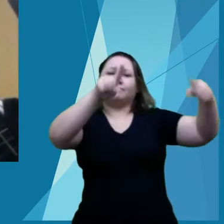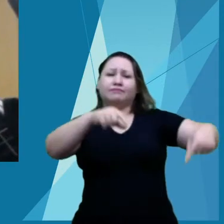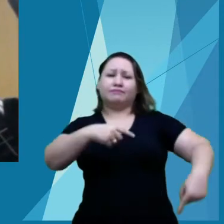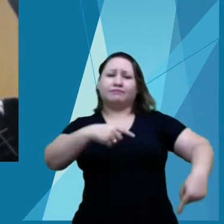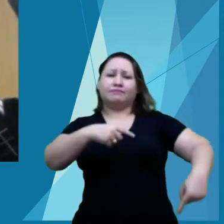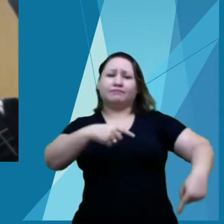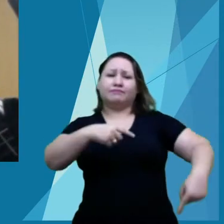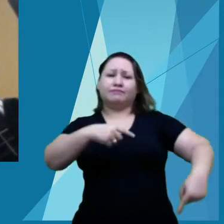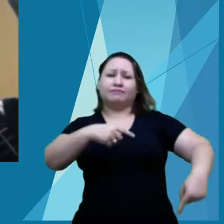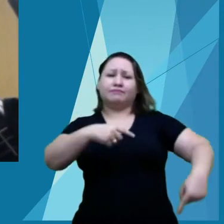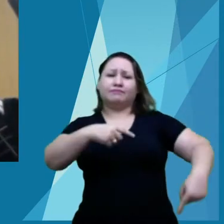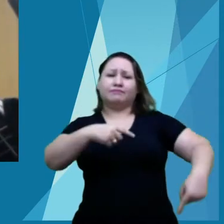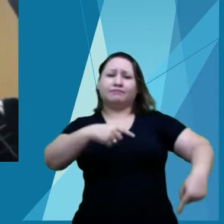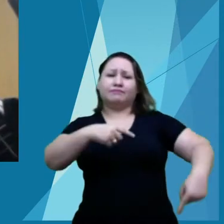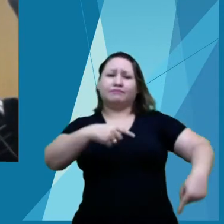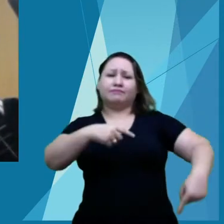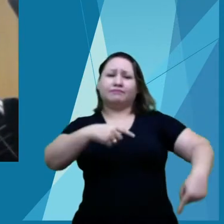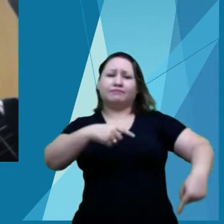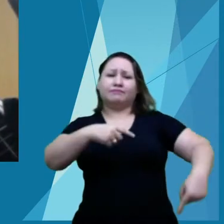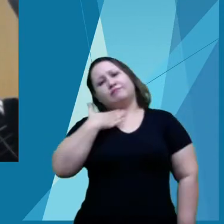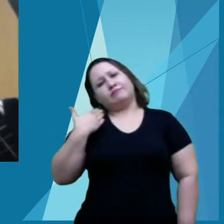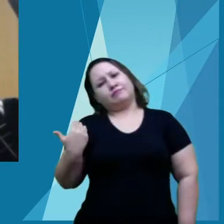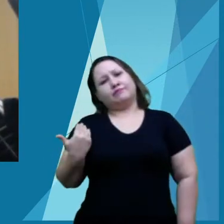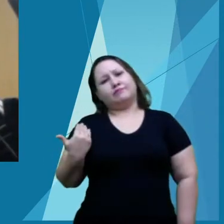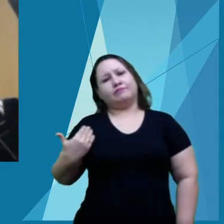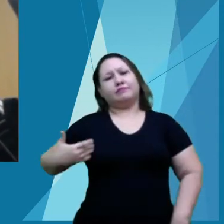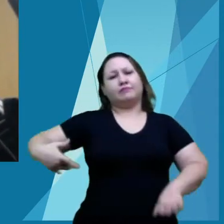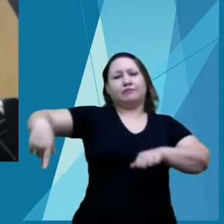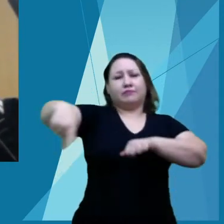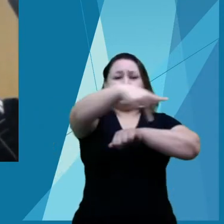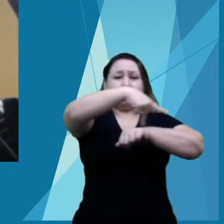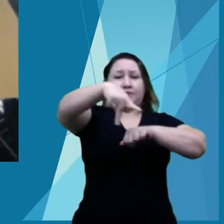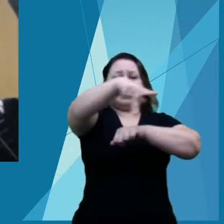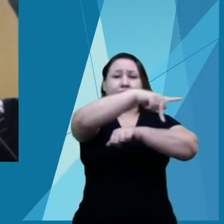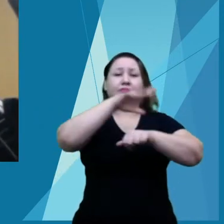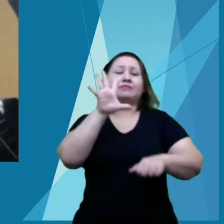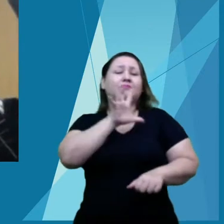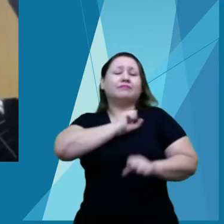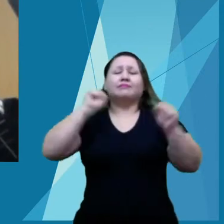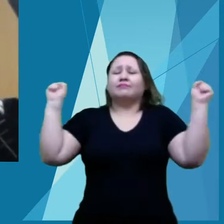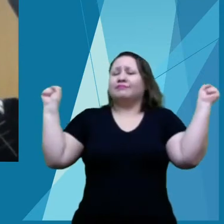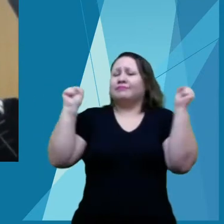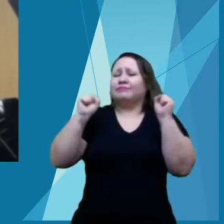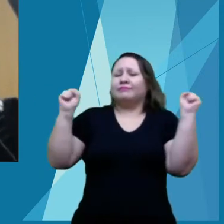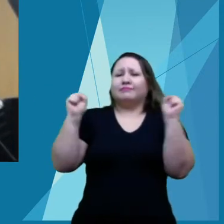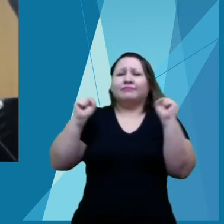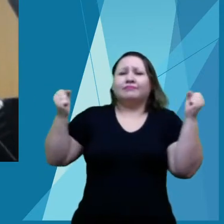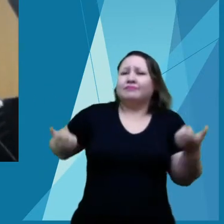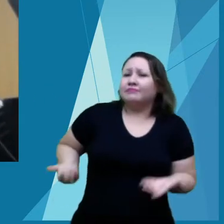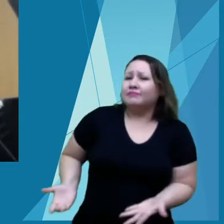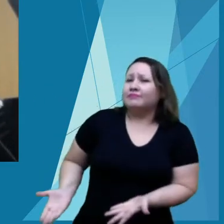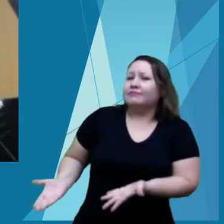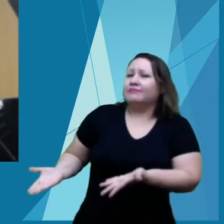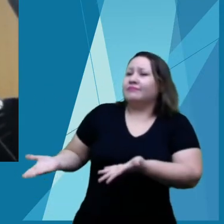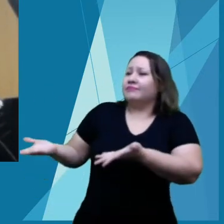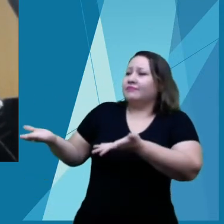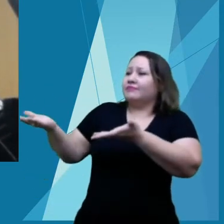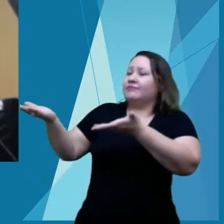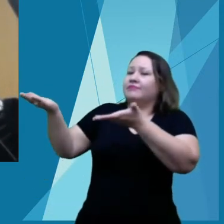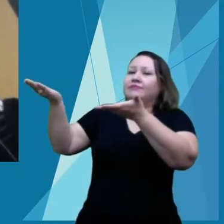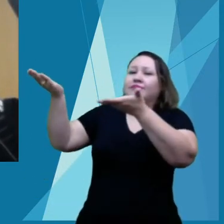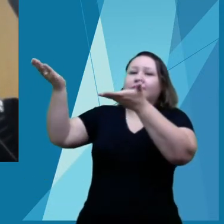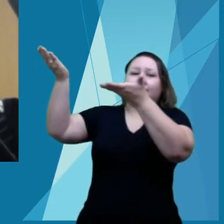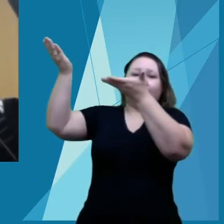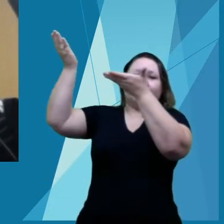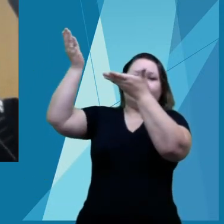um sonho intenso, um raio vívido, de amor e de esperança a terra